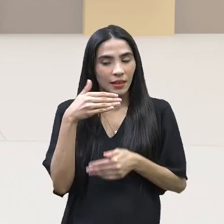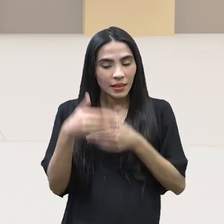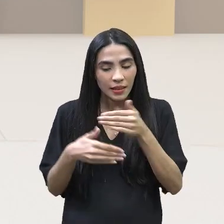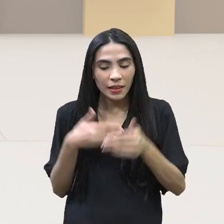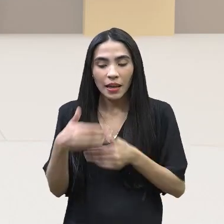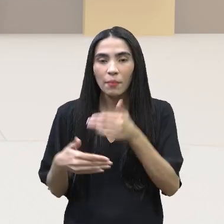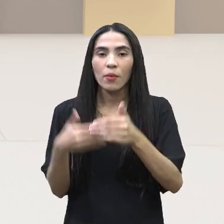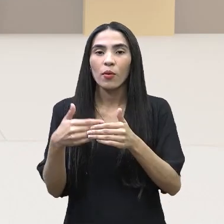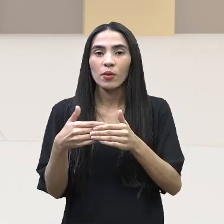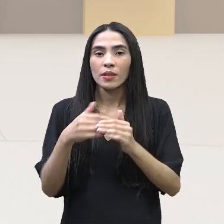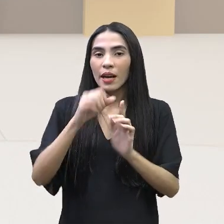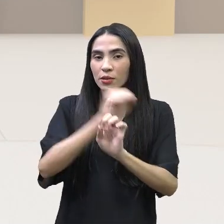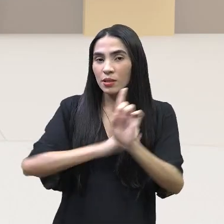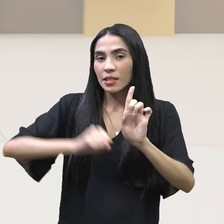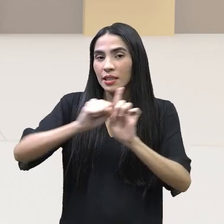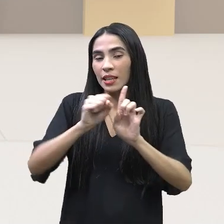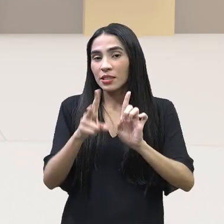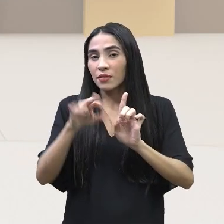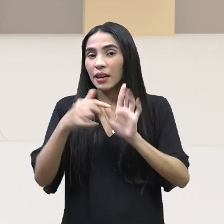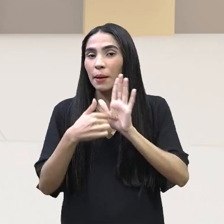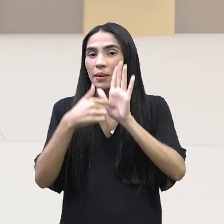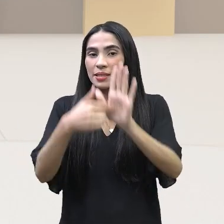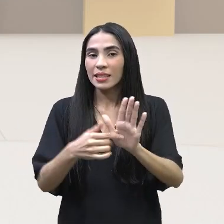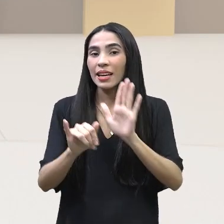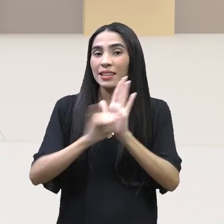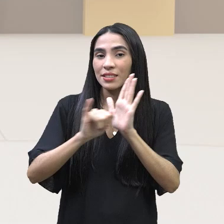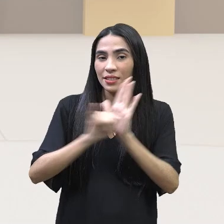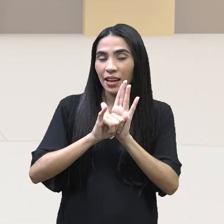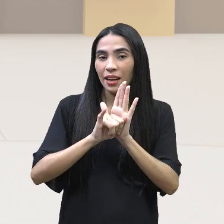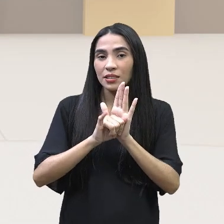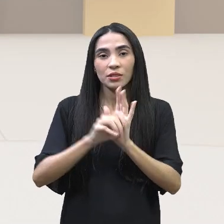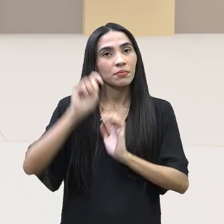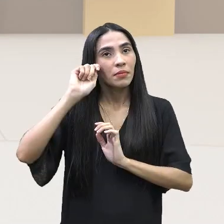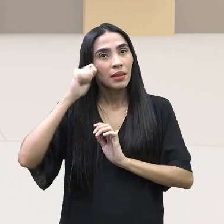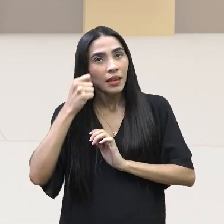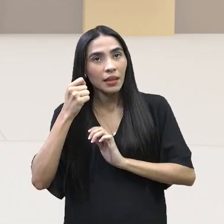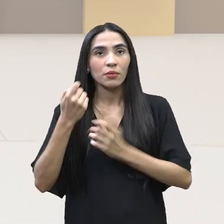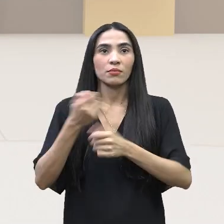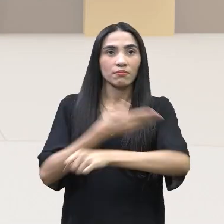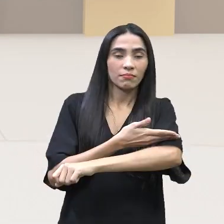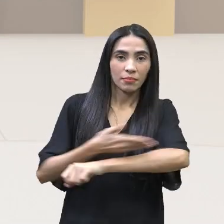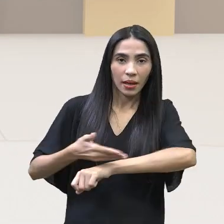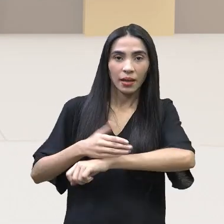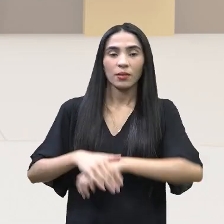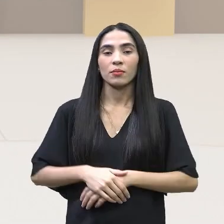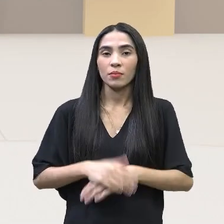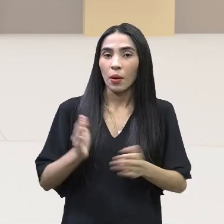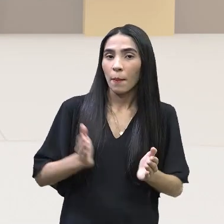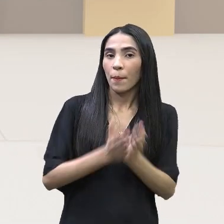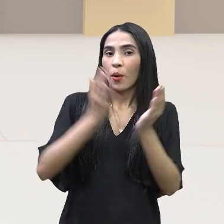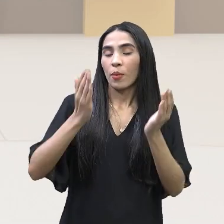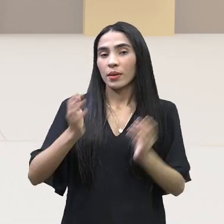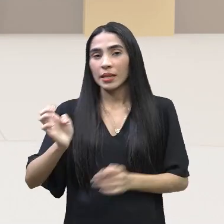sociedade vai trazer essas classificações aí. Negro, branco, pobre, rico, né?